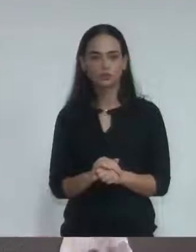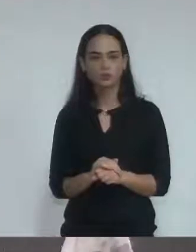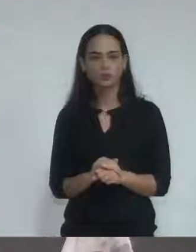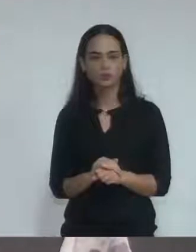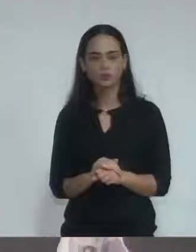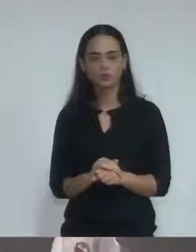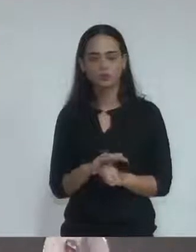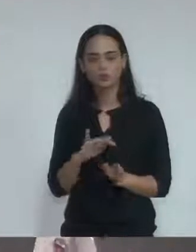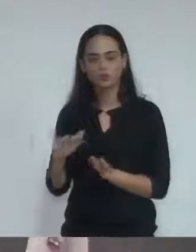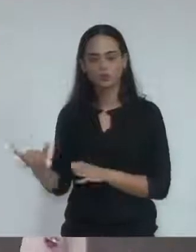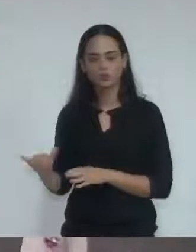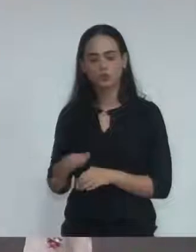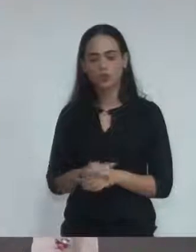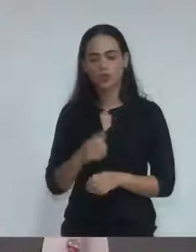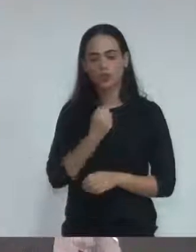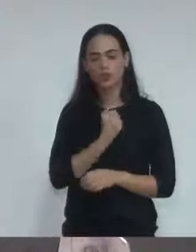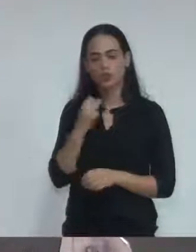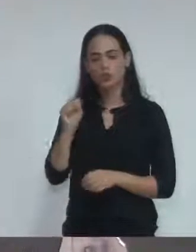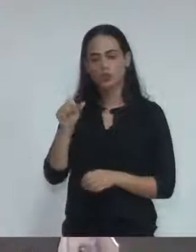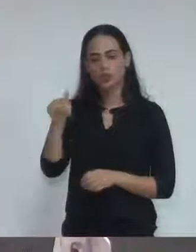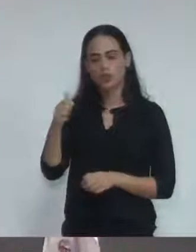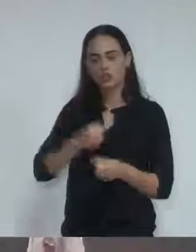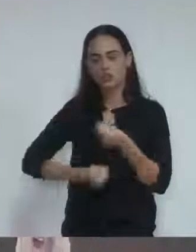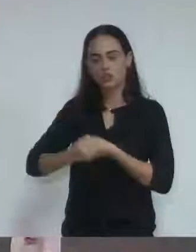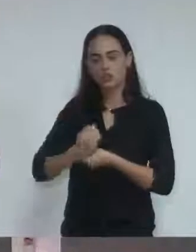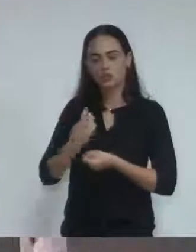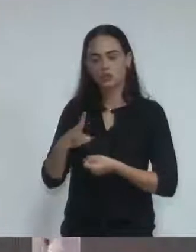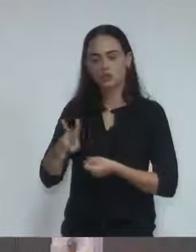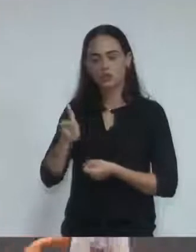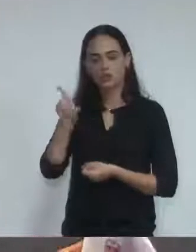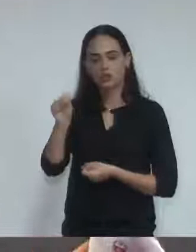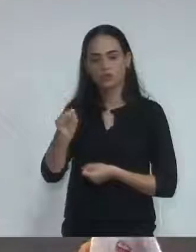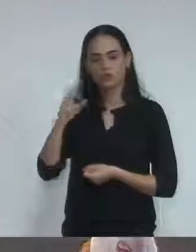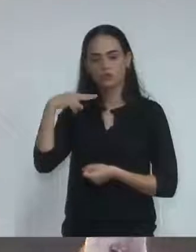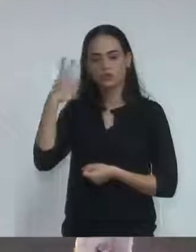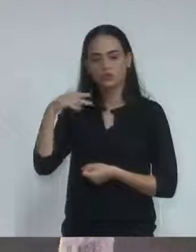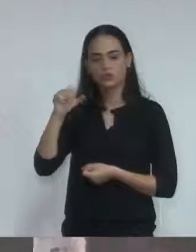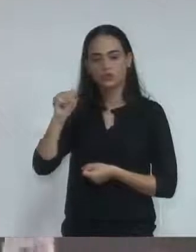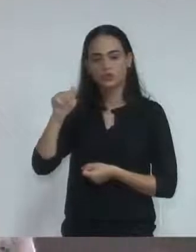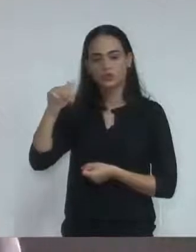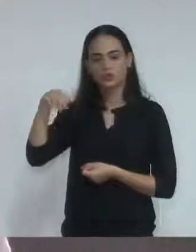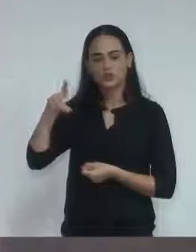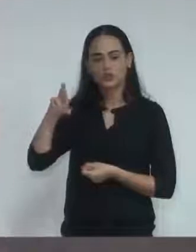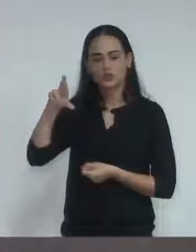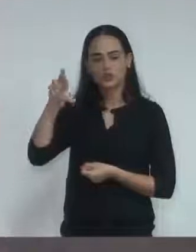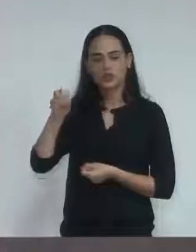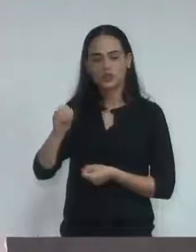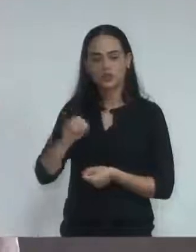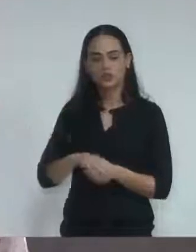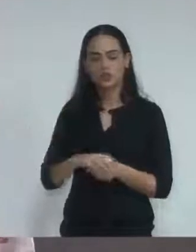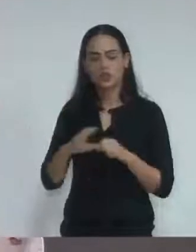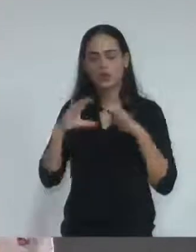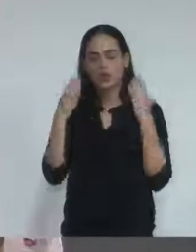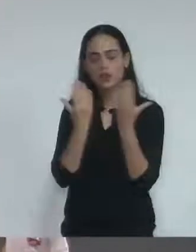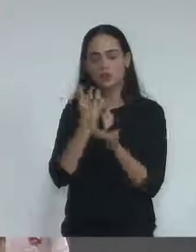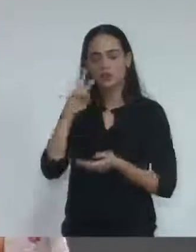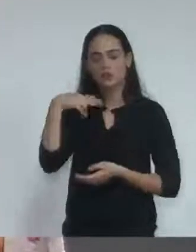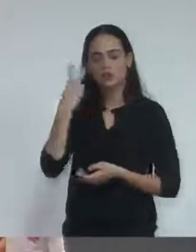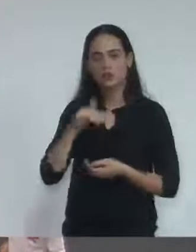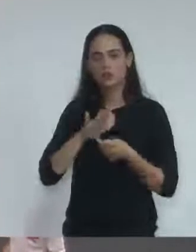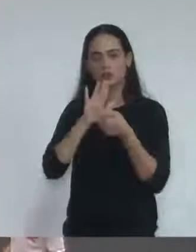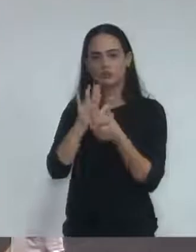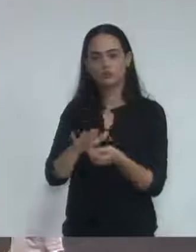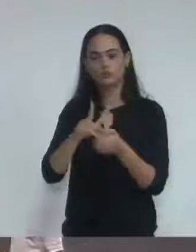Moção, número 87, 2018. Autoria, vereador Sâmbito Rebeca, subscrito por vereadores. A Câmara de Vereadores de Vinhedo apresenta, nos termos